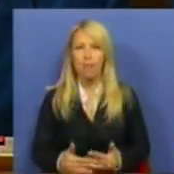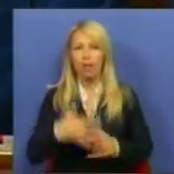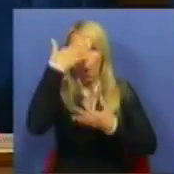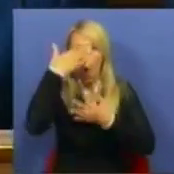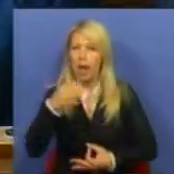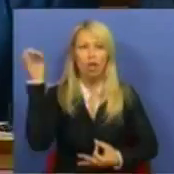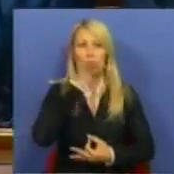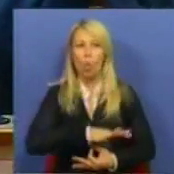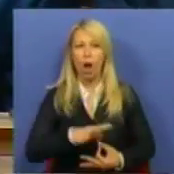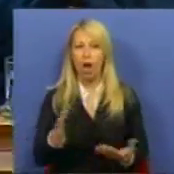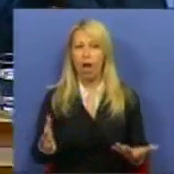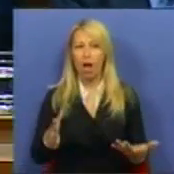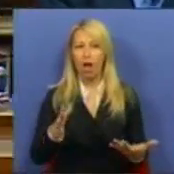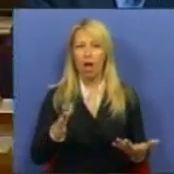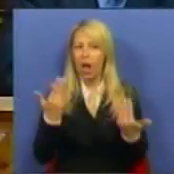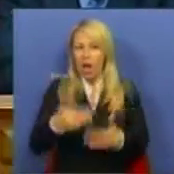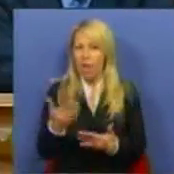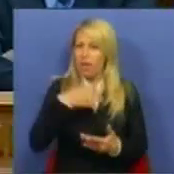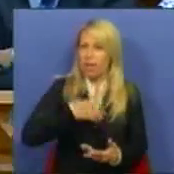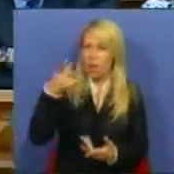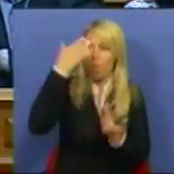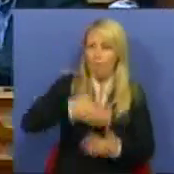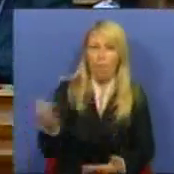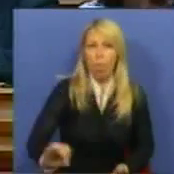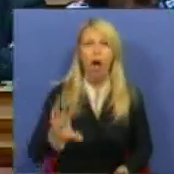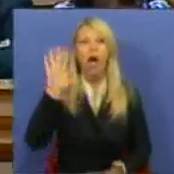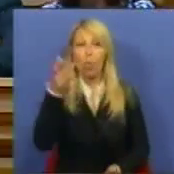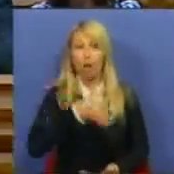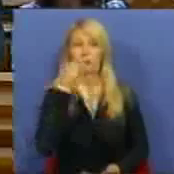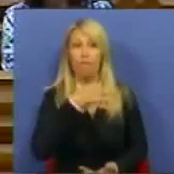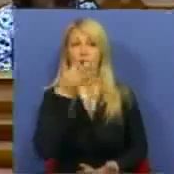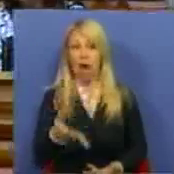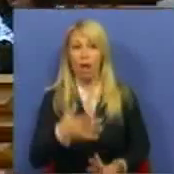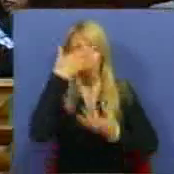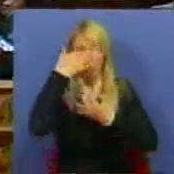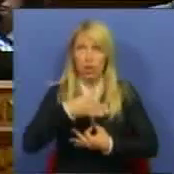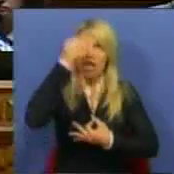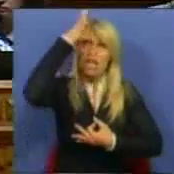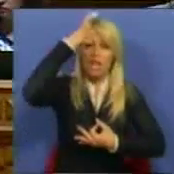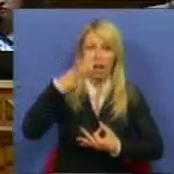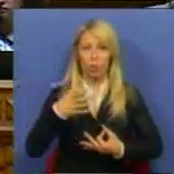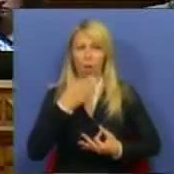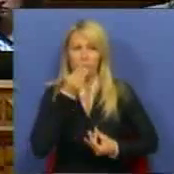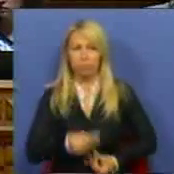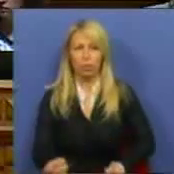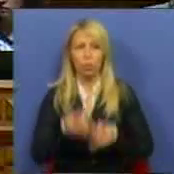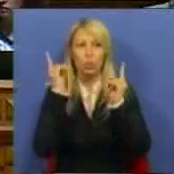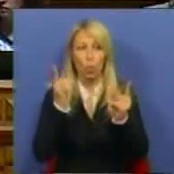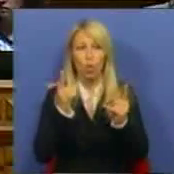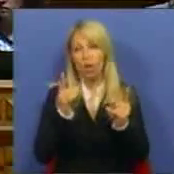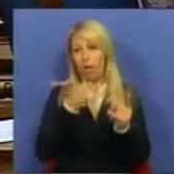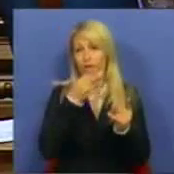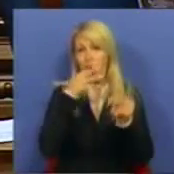na desonestidade intelectual com que se refere aos assuntos.